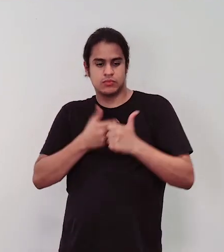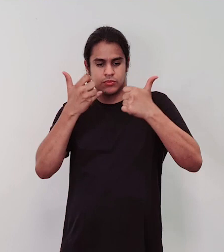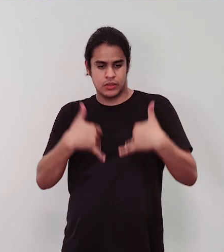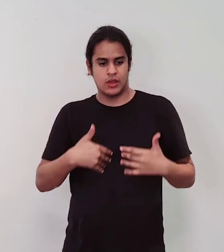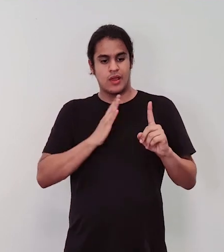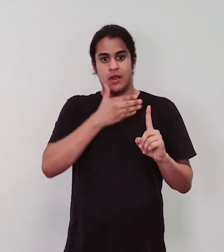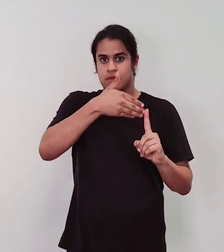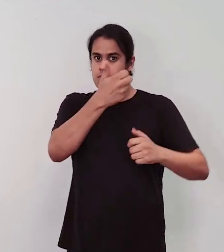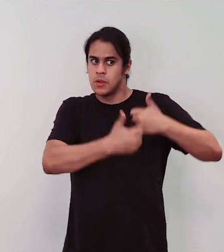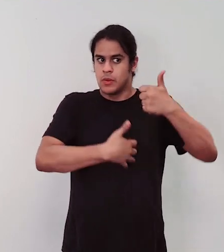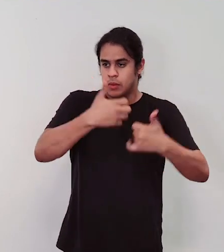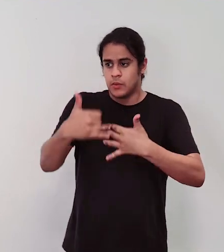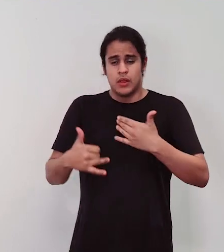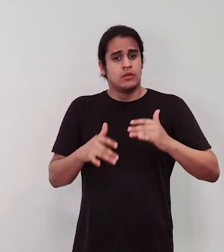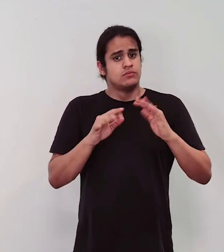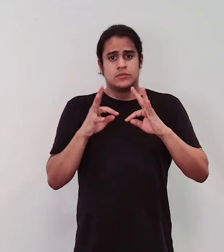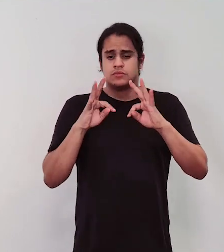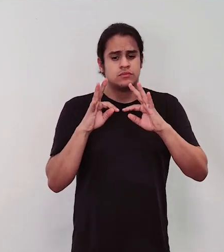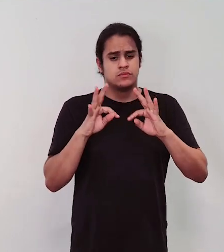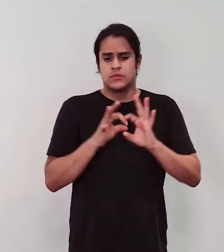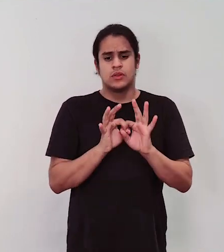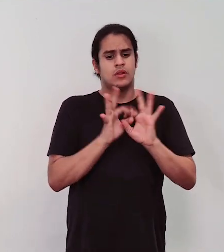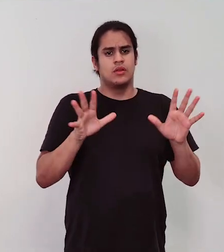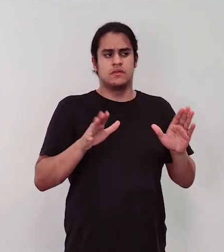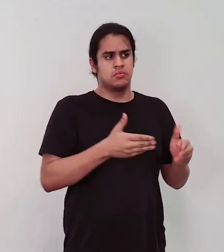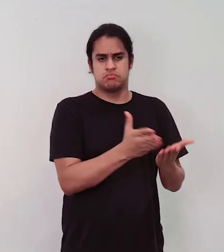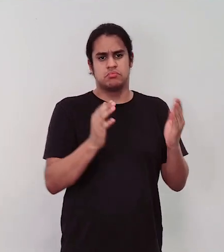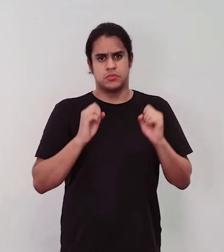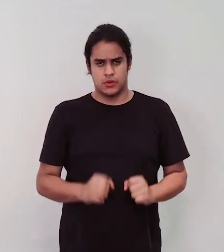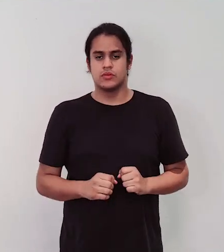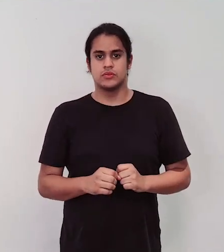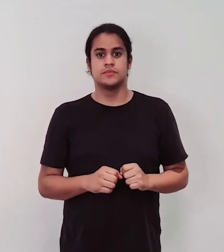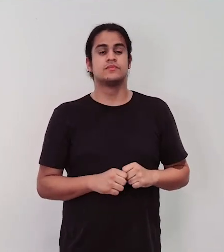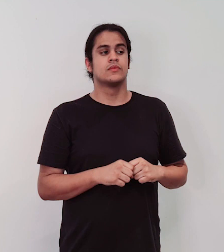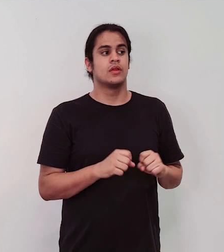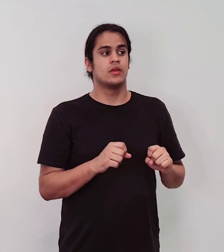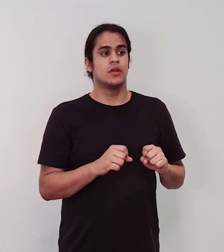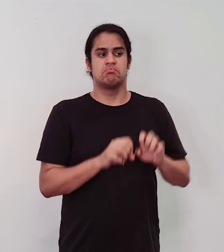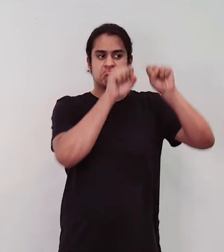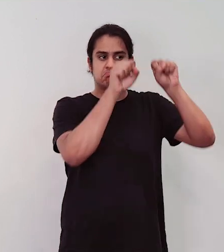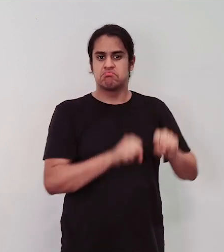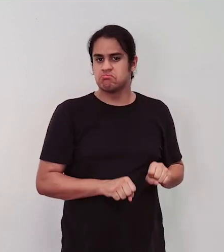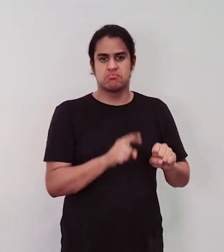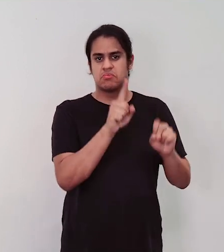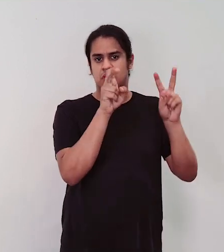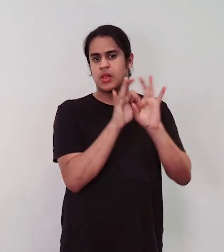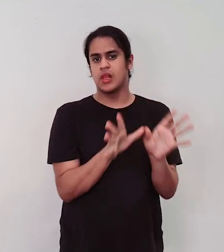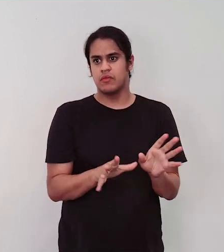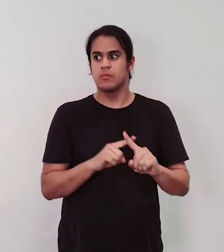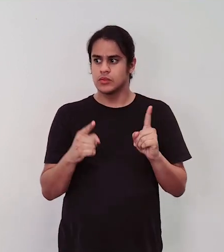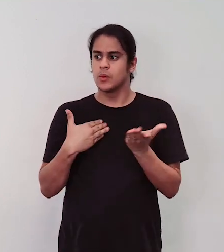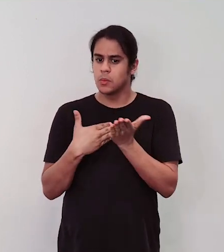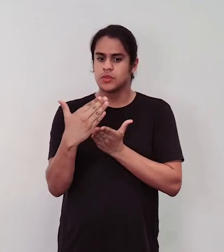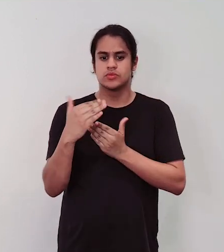e os cartazes surgiram com temas diversos, mas surgiram bastante temas como feminismo,